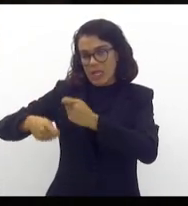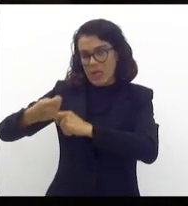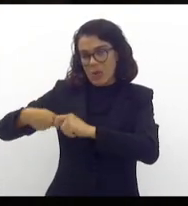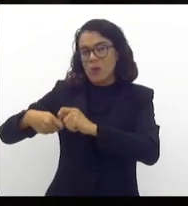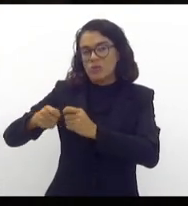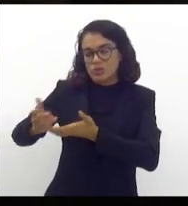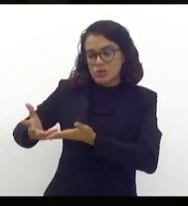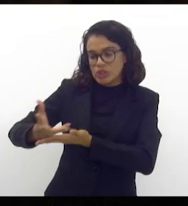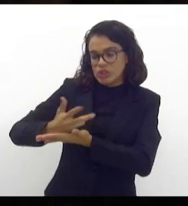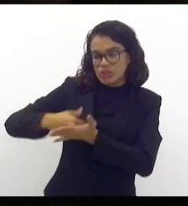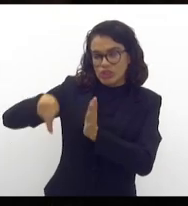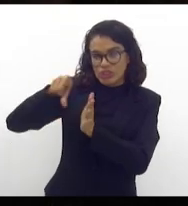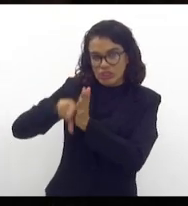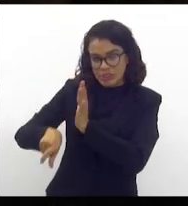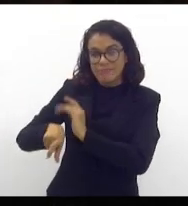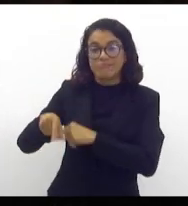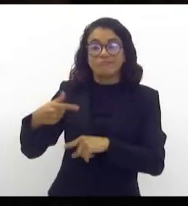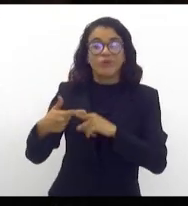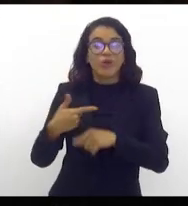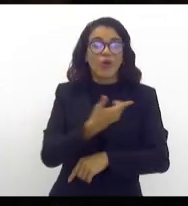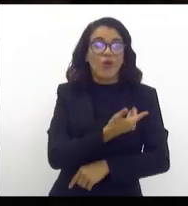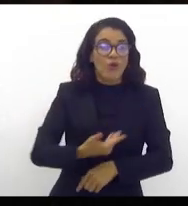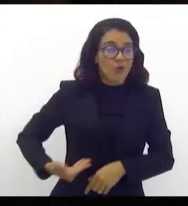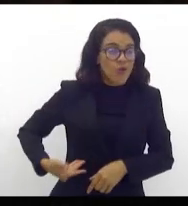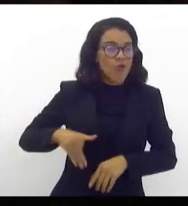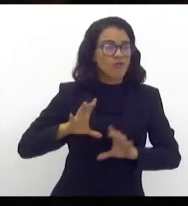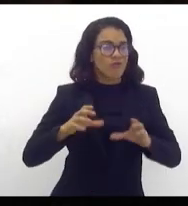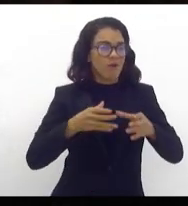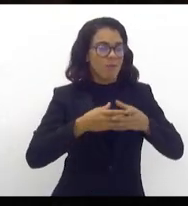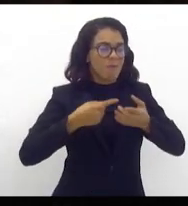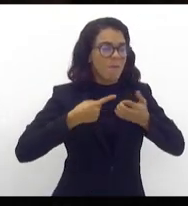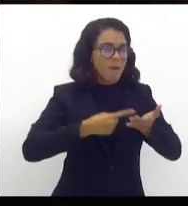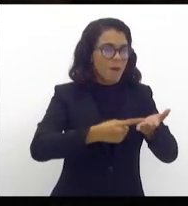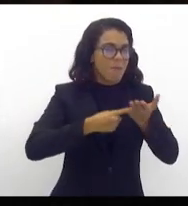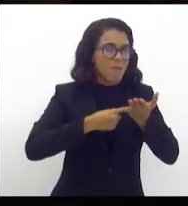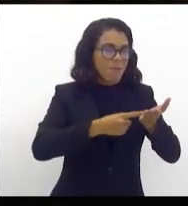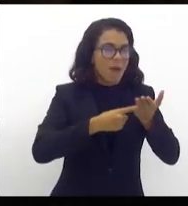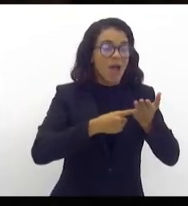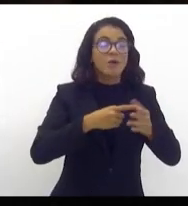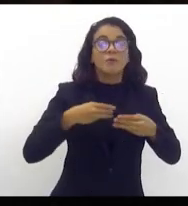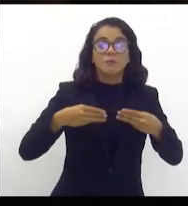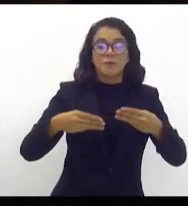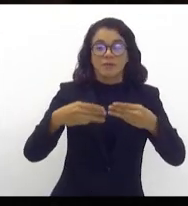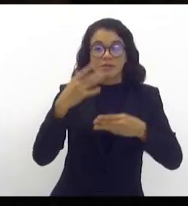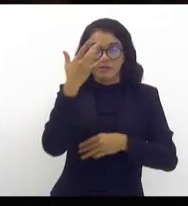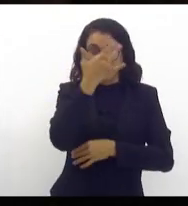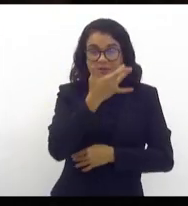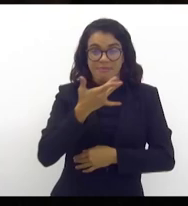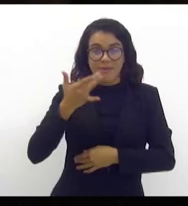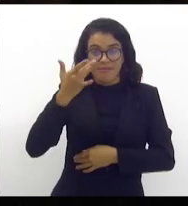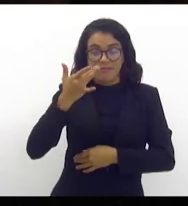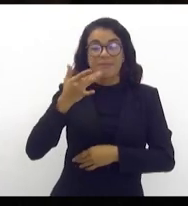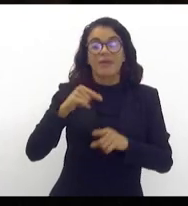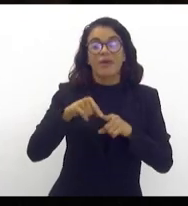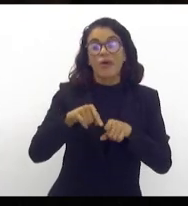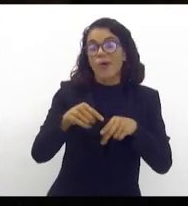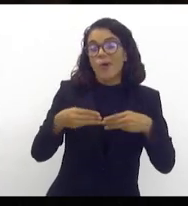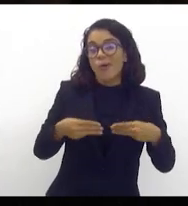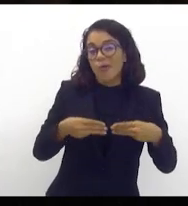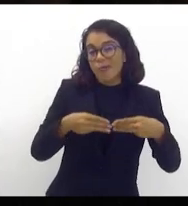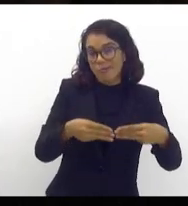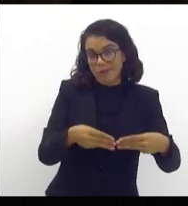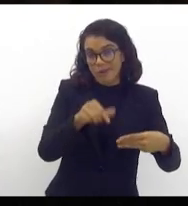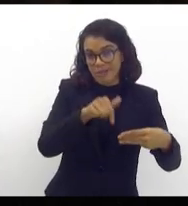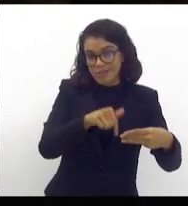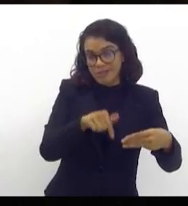essa declaração, porque ele estava reunido com o ministro Haddad, segundo o noticiário, tanto o presidente da Comissão,